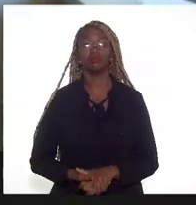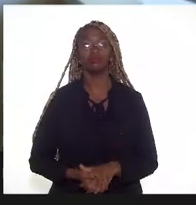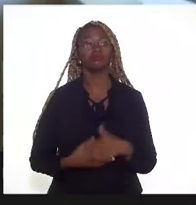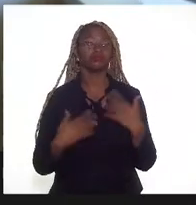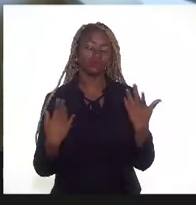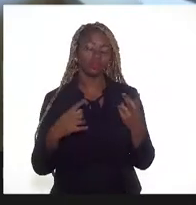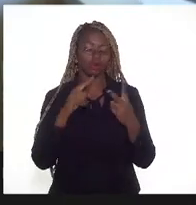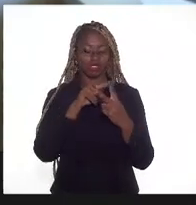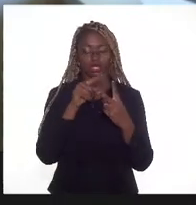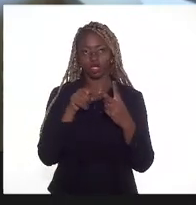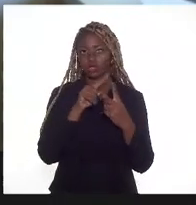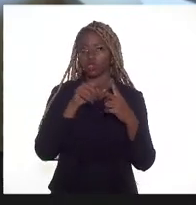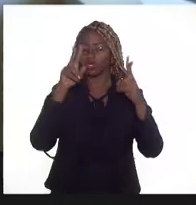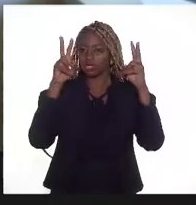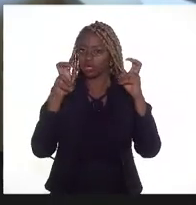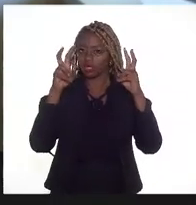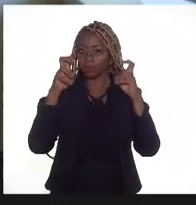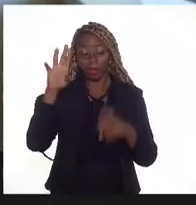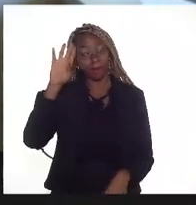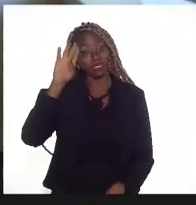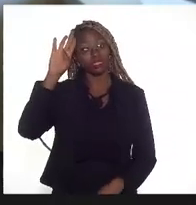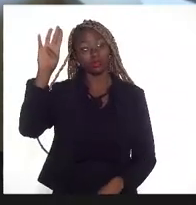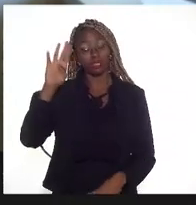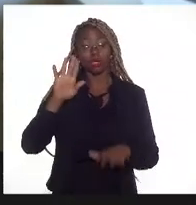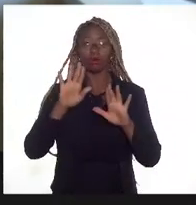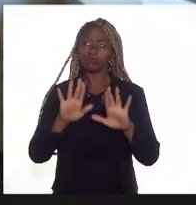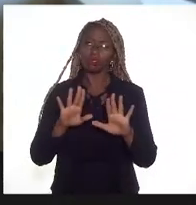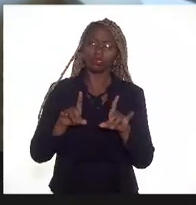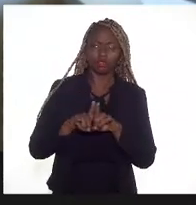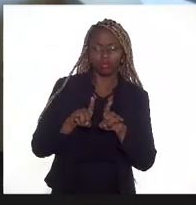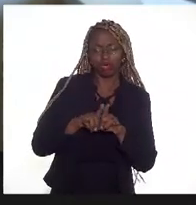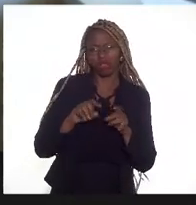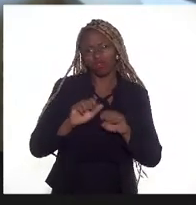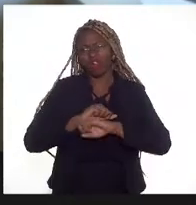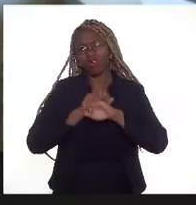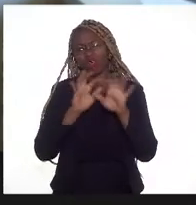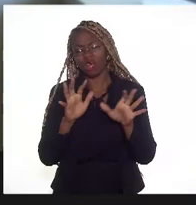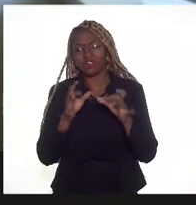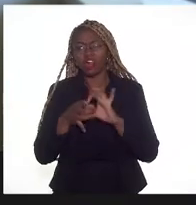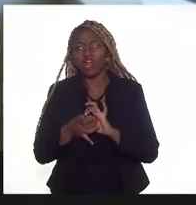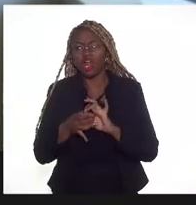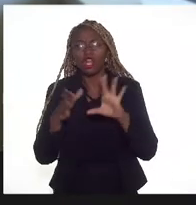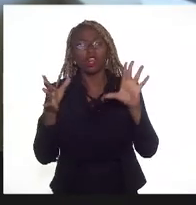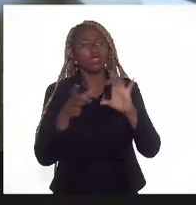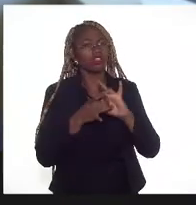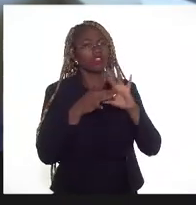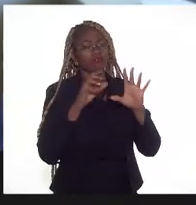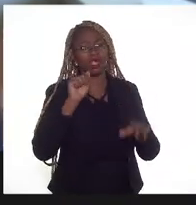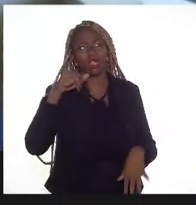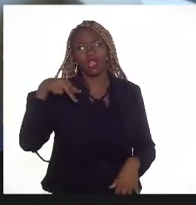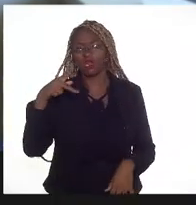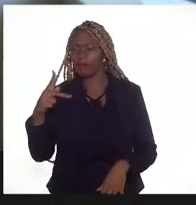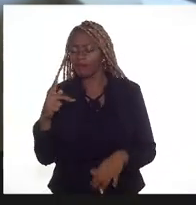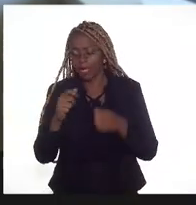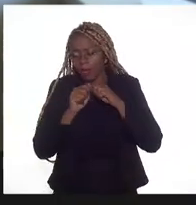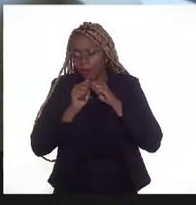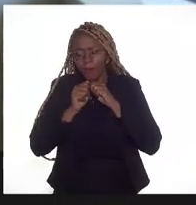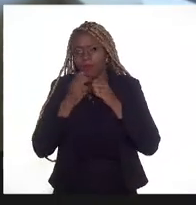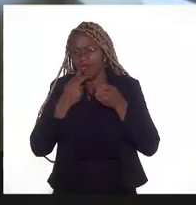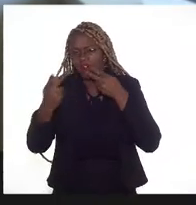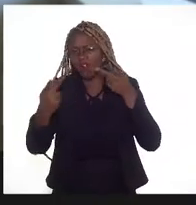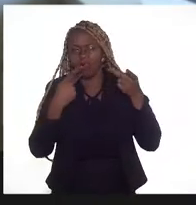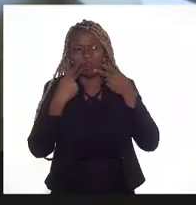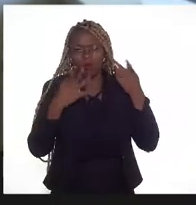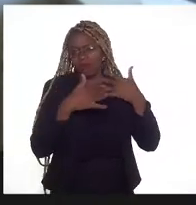seriam os dois temas centrais, mas eventualmente, claro, que é aberto para a ANP se expandir para qualquer